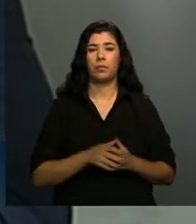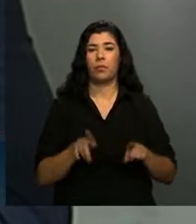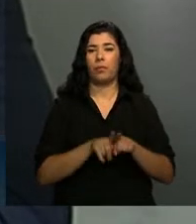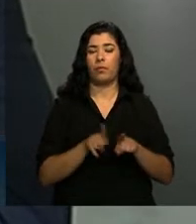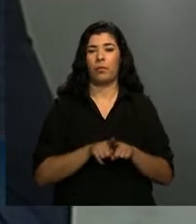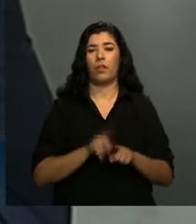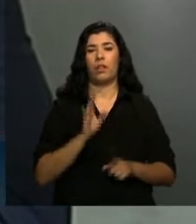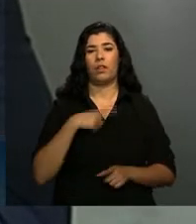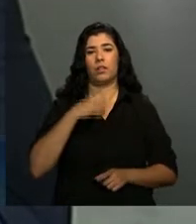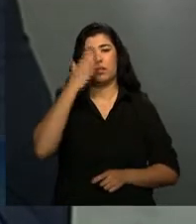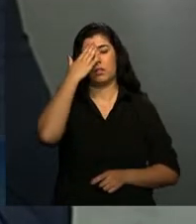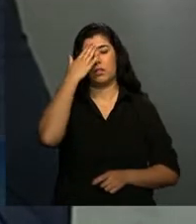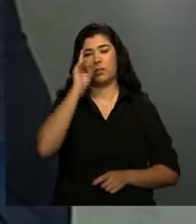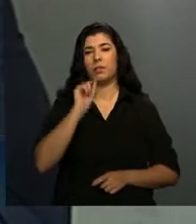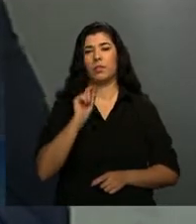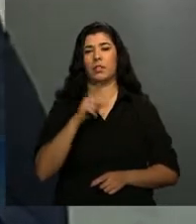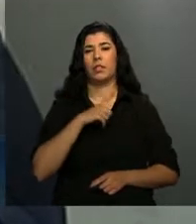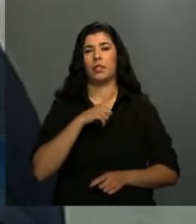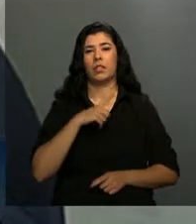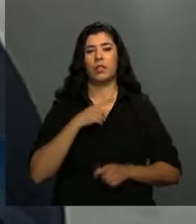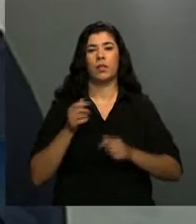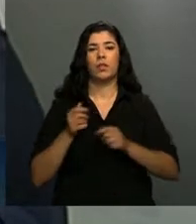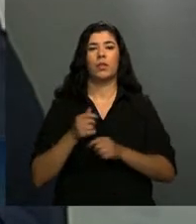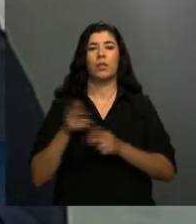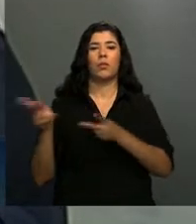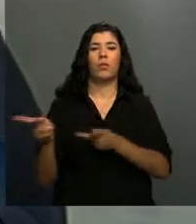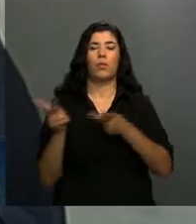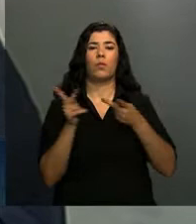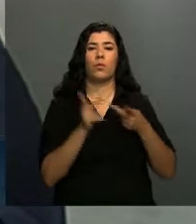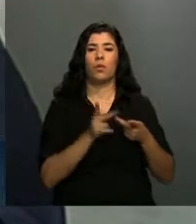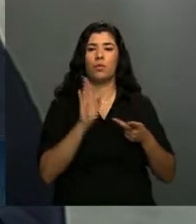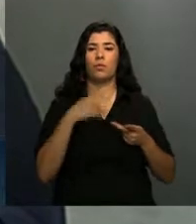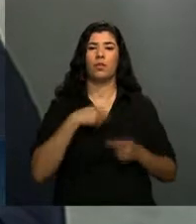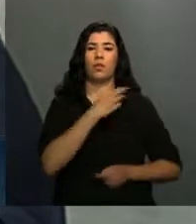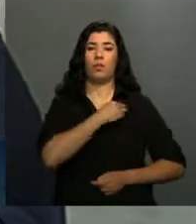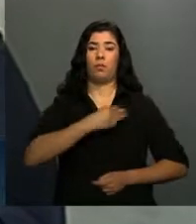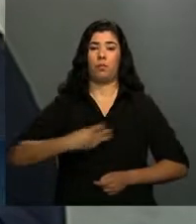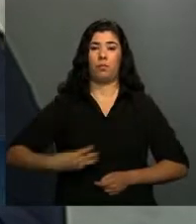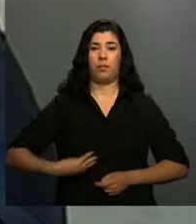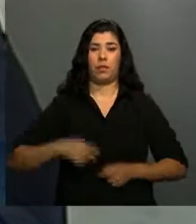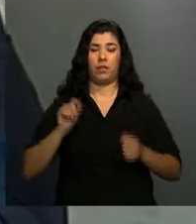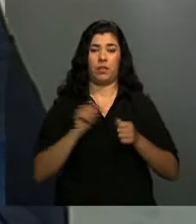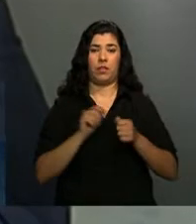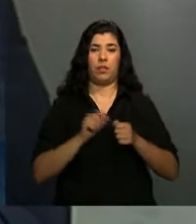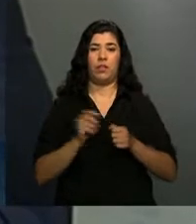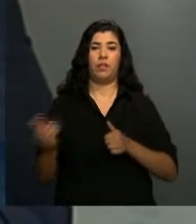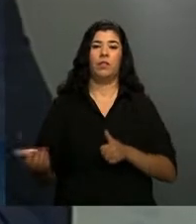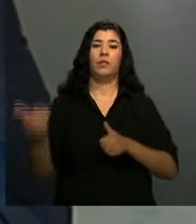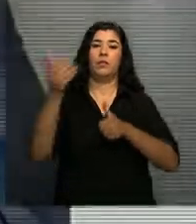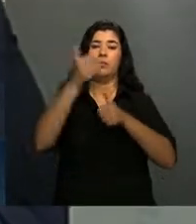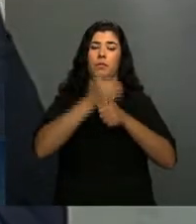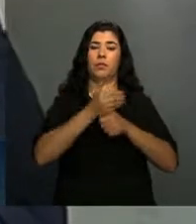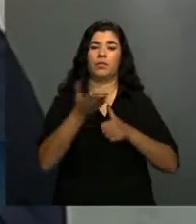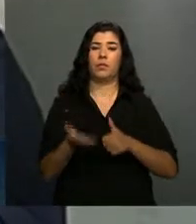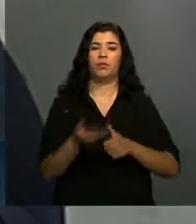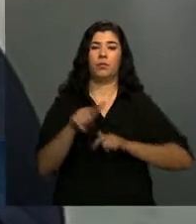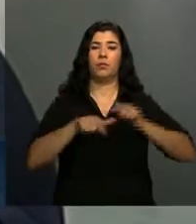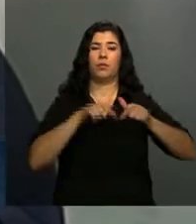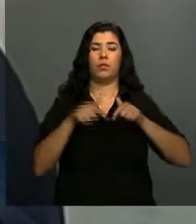A gente vem no convite que o ministro fez pra gente assumir o DataSus, ele